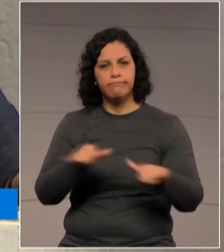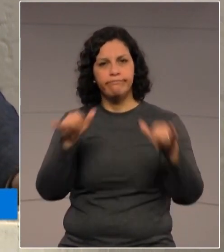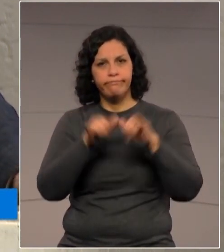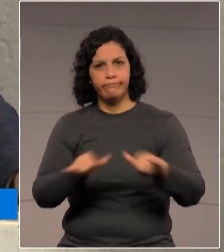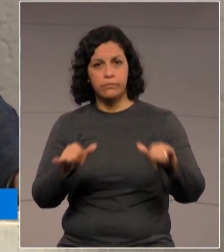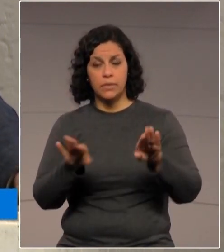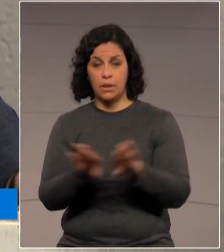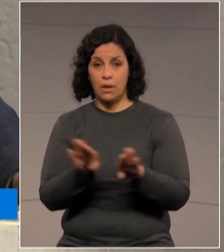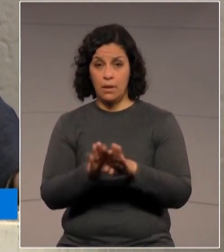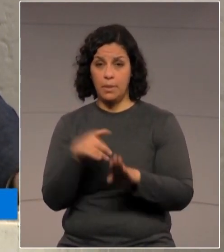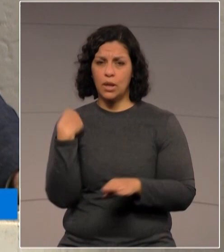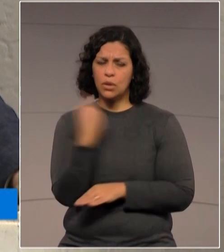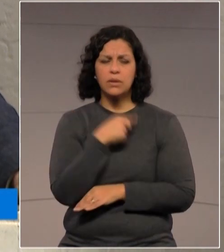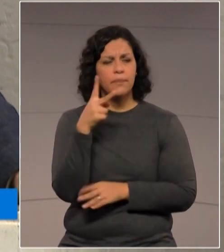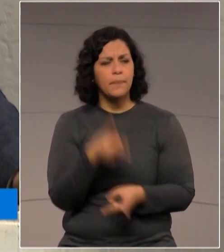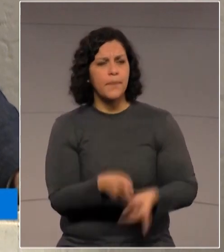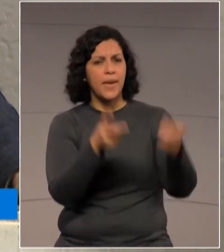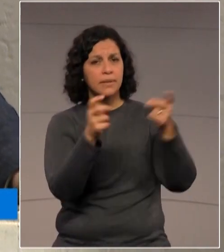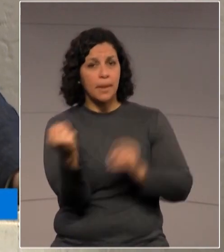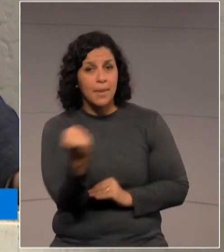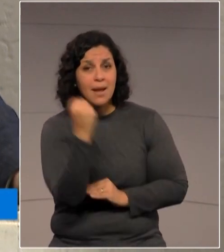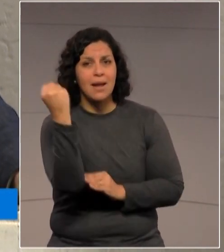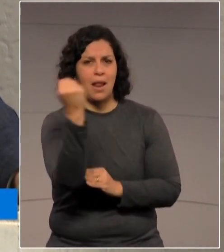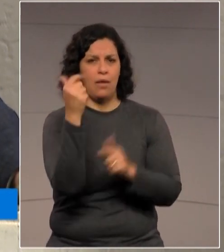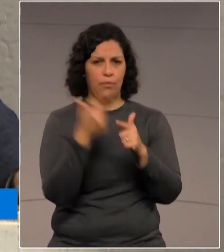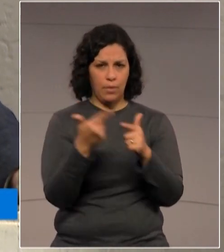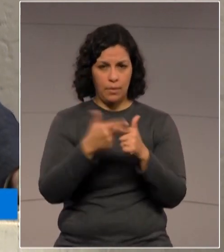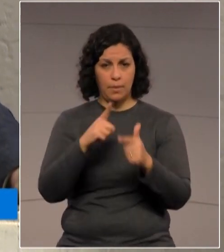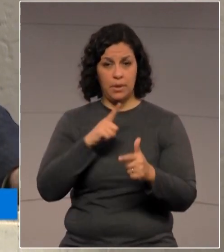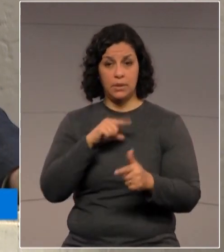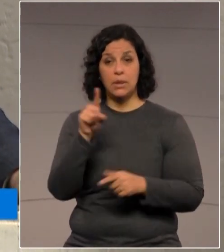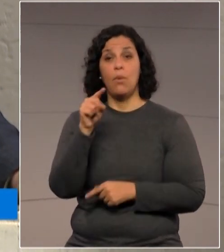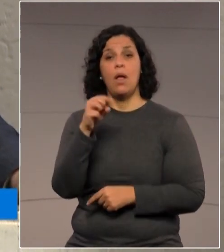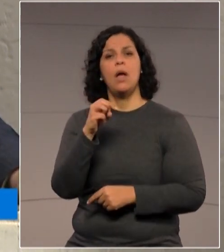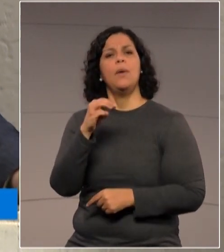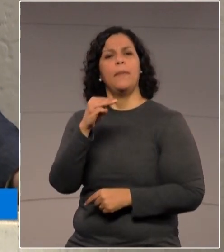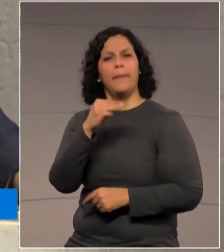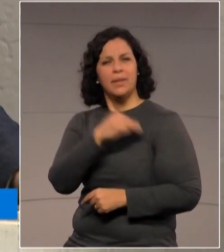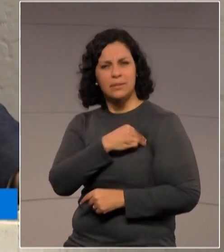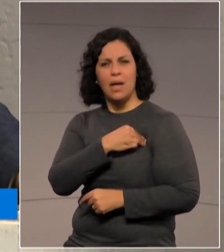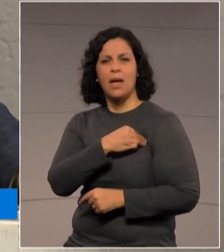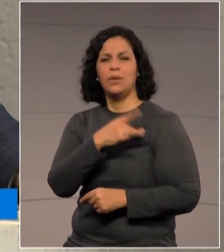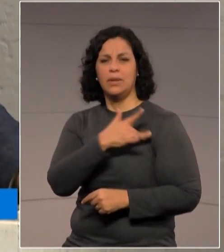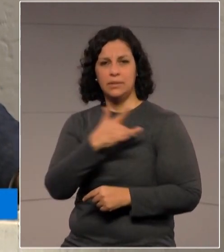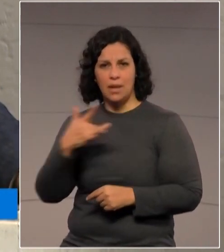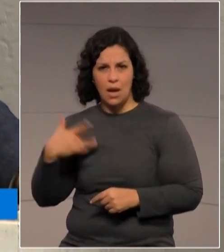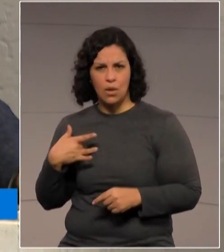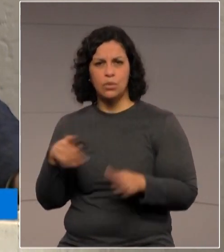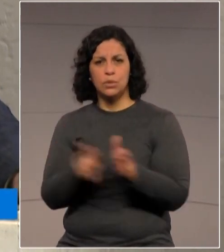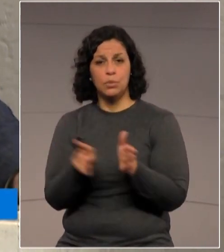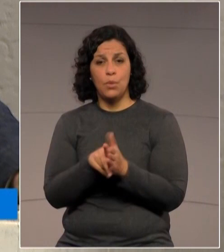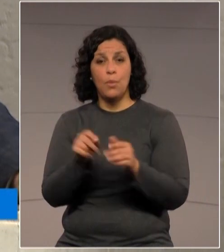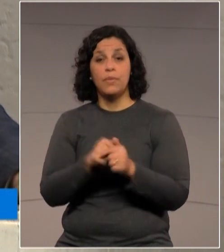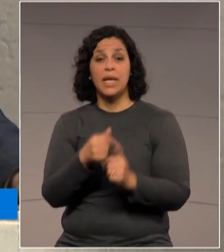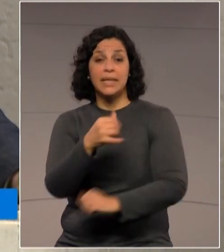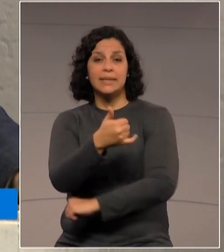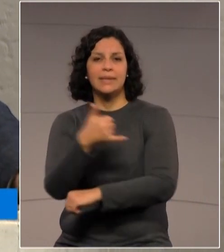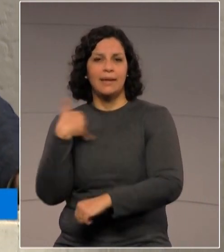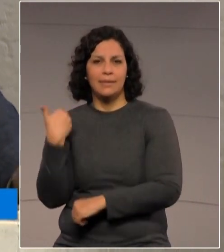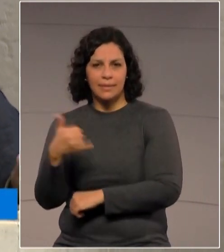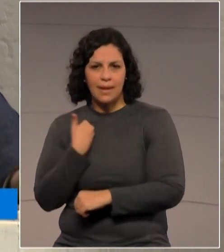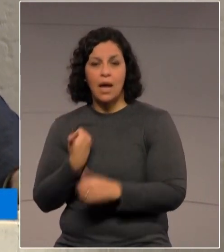Frente a esse grave cenário, o Ministério da Saúde, acertadamente, estendeu a faixa etária de vacinação.